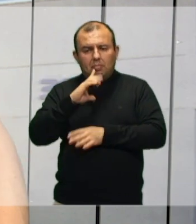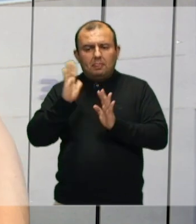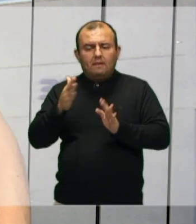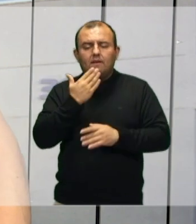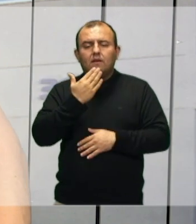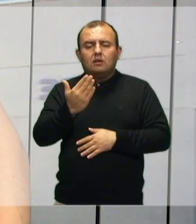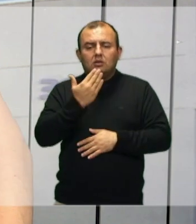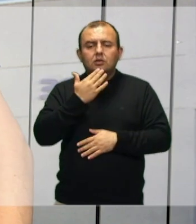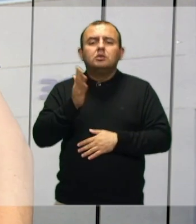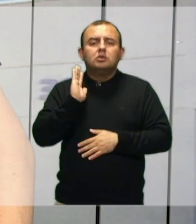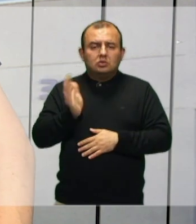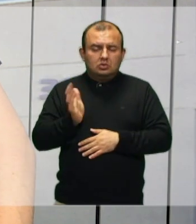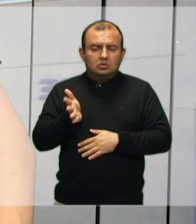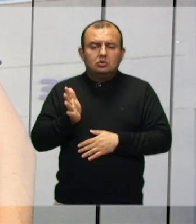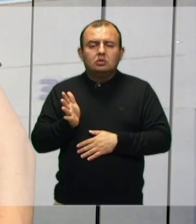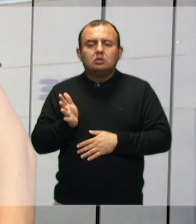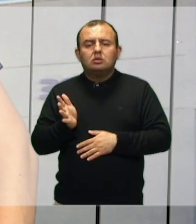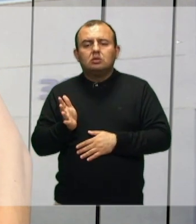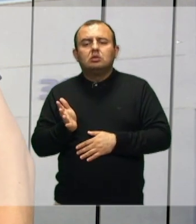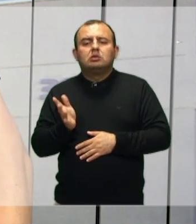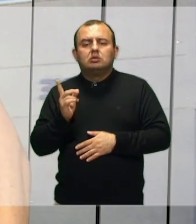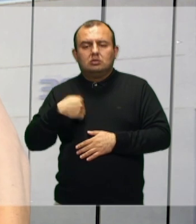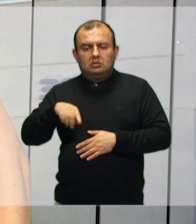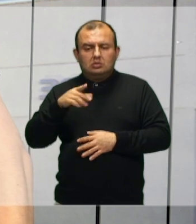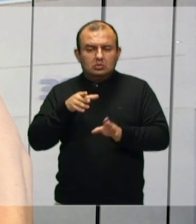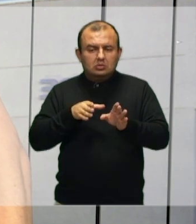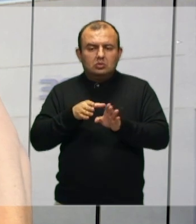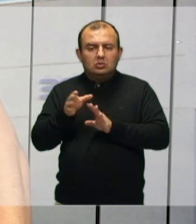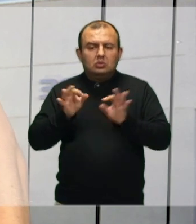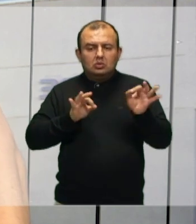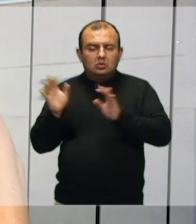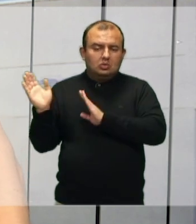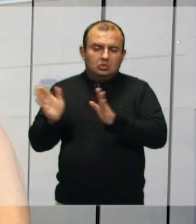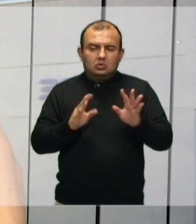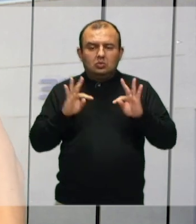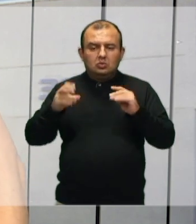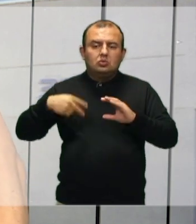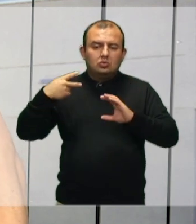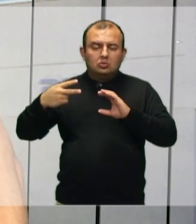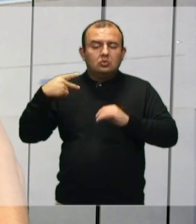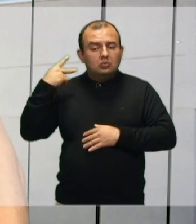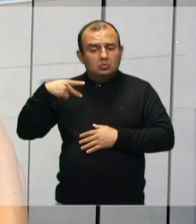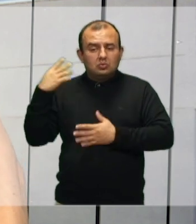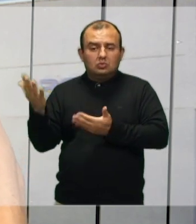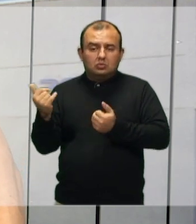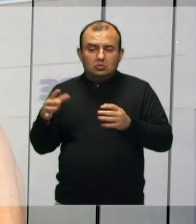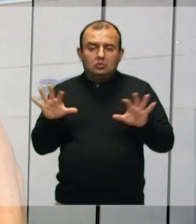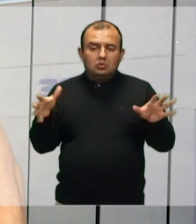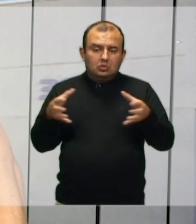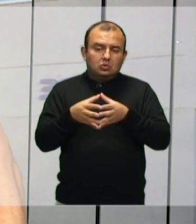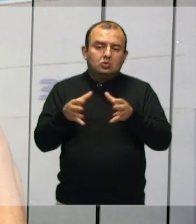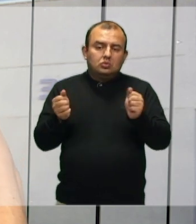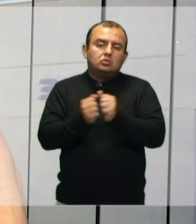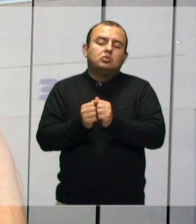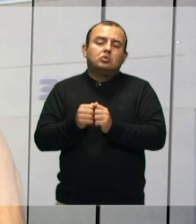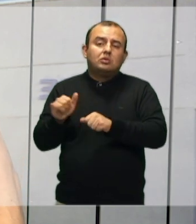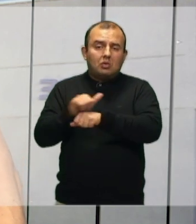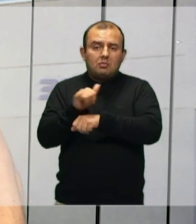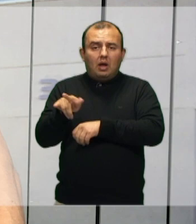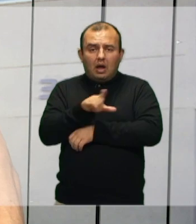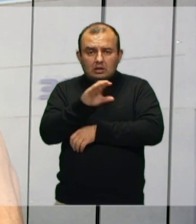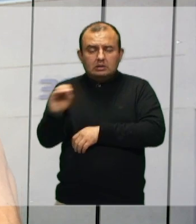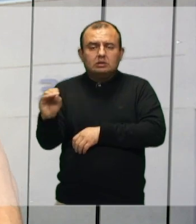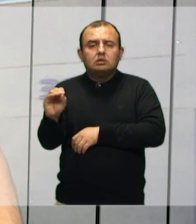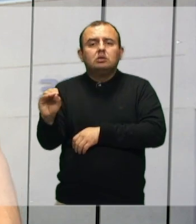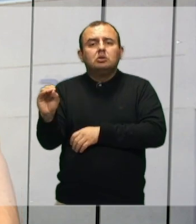indicações prévias, porém eu estou tentando organizar com todos os vereadores mirins também, para a gente fazer em conjunto uma ação para fazer